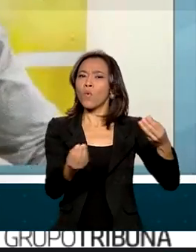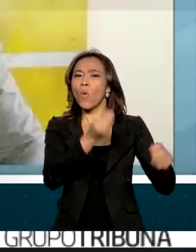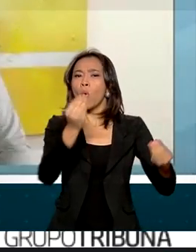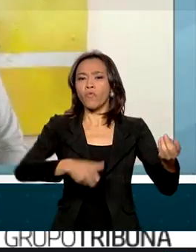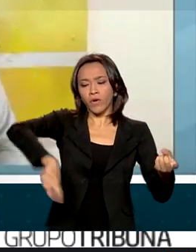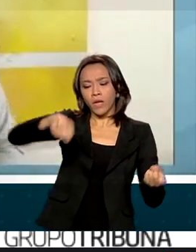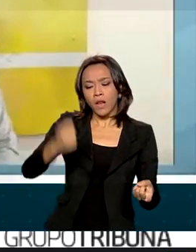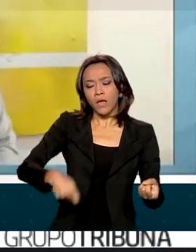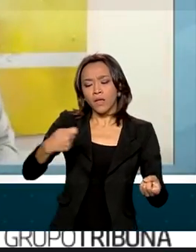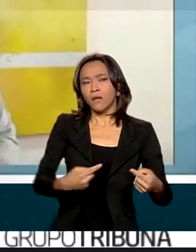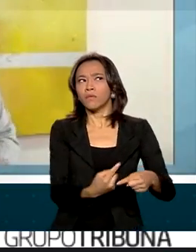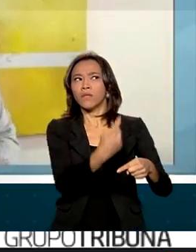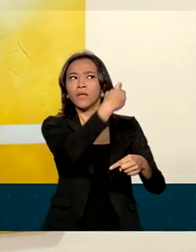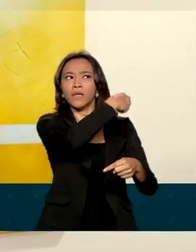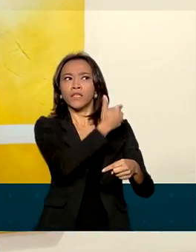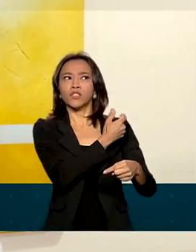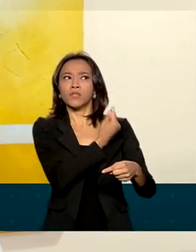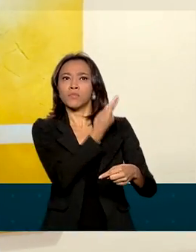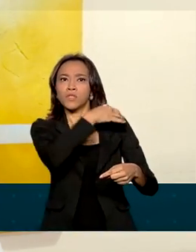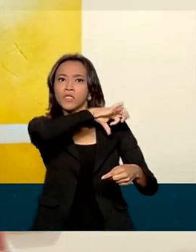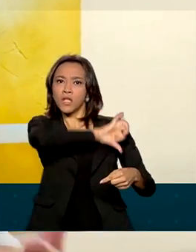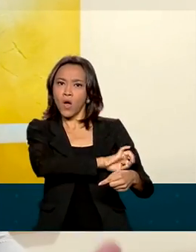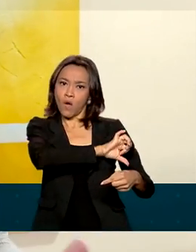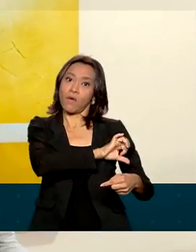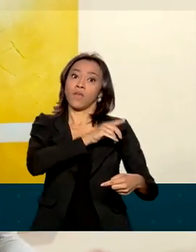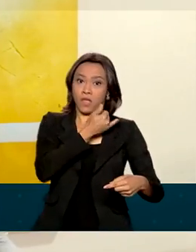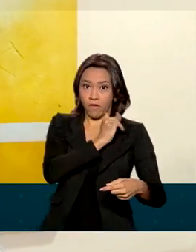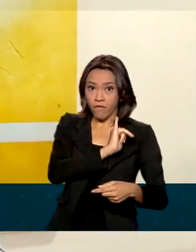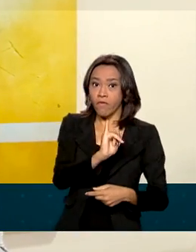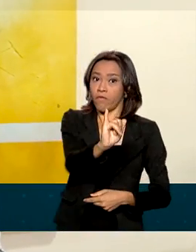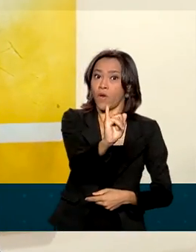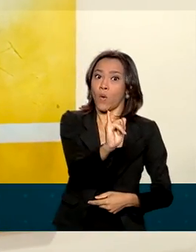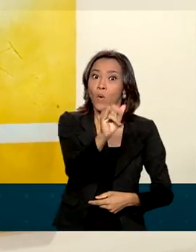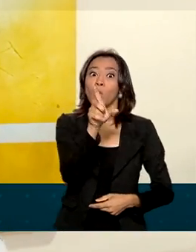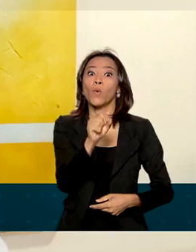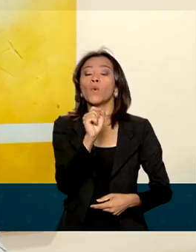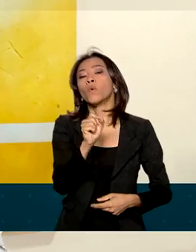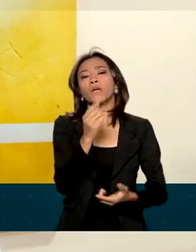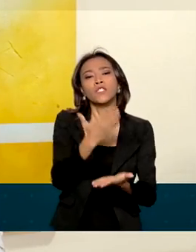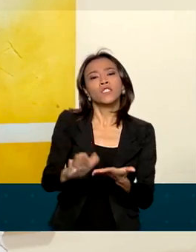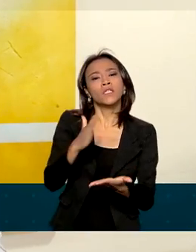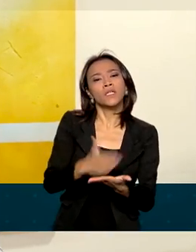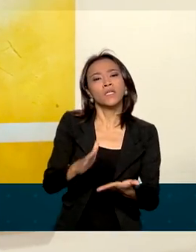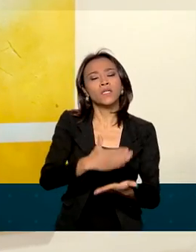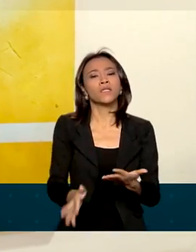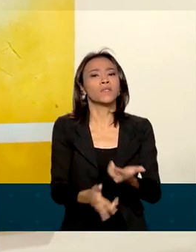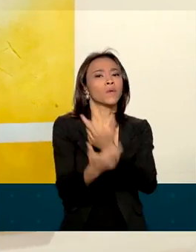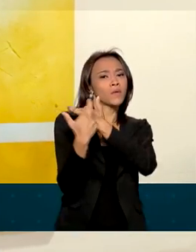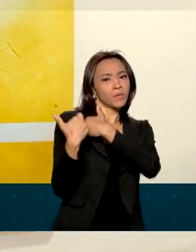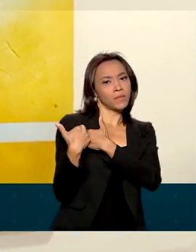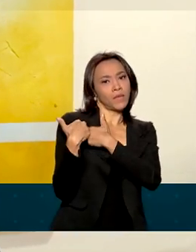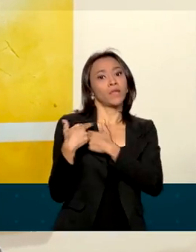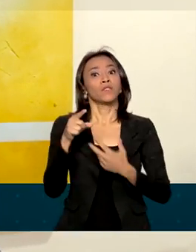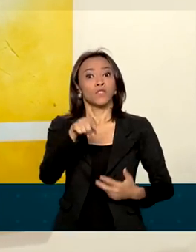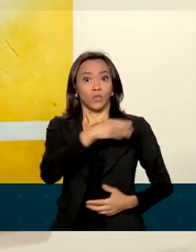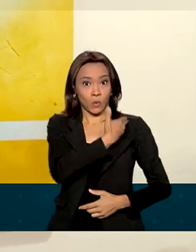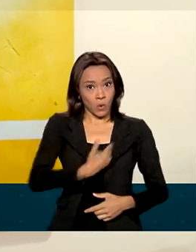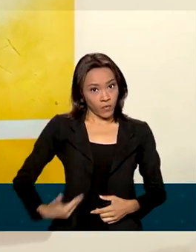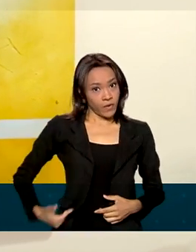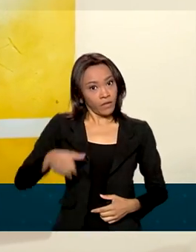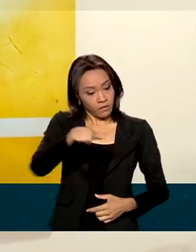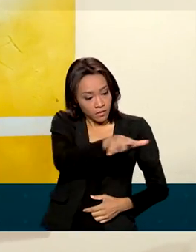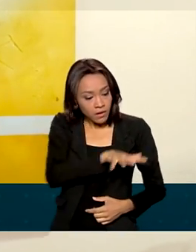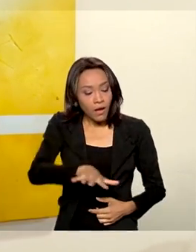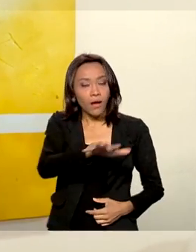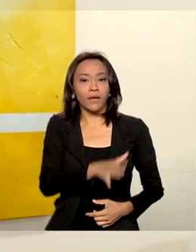desde 2019 e destacou as desestatizações em andamento na área. O governo Bolsonaro